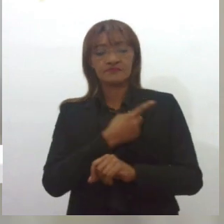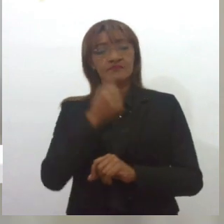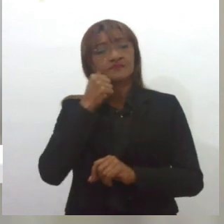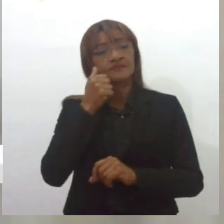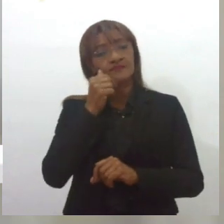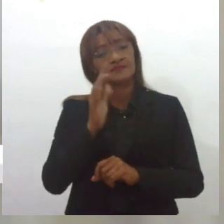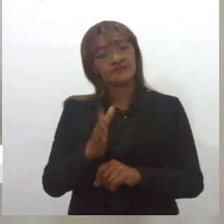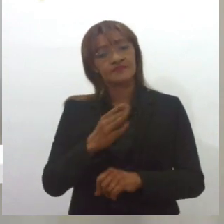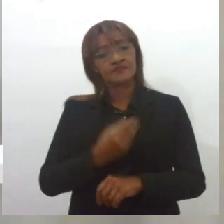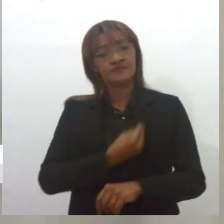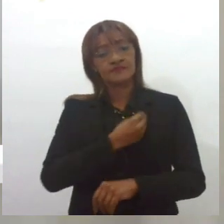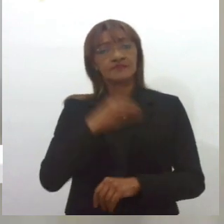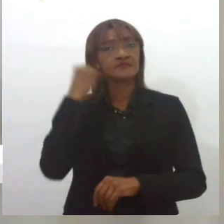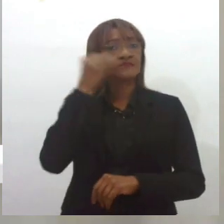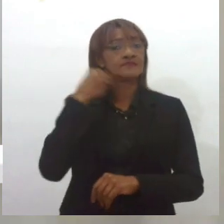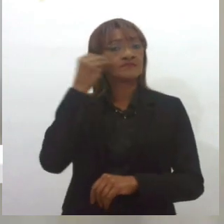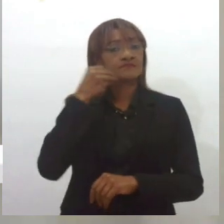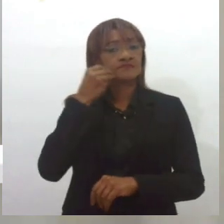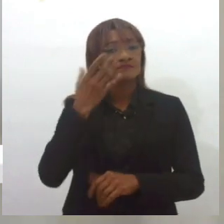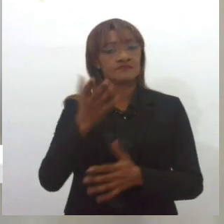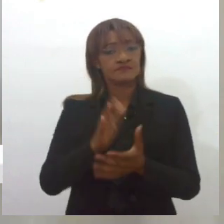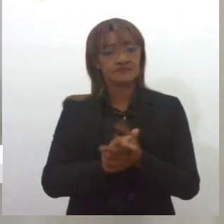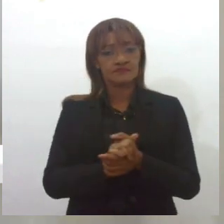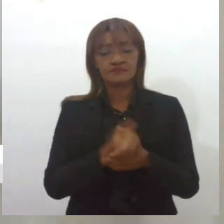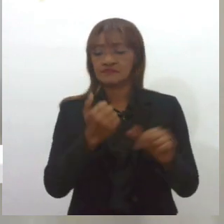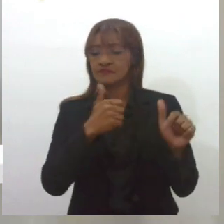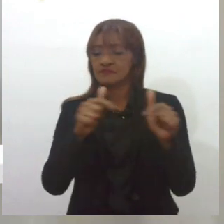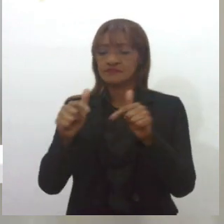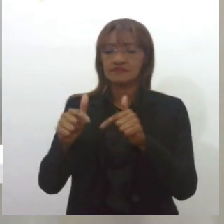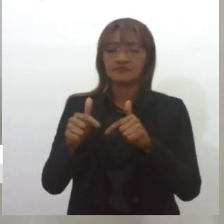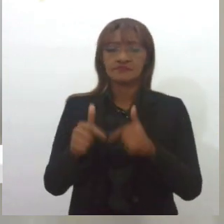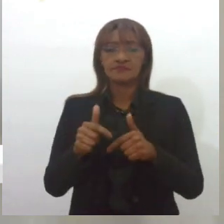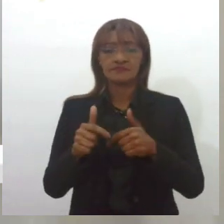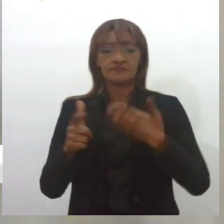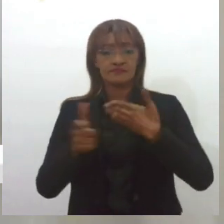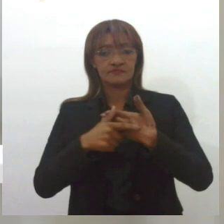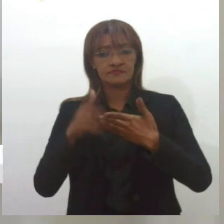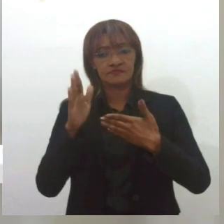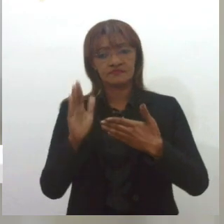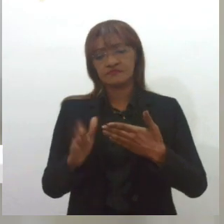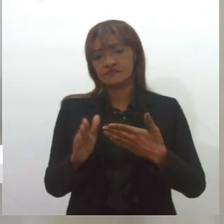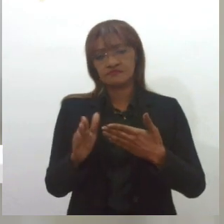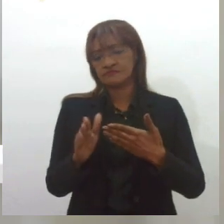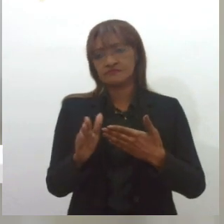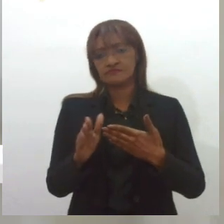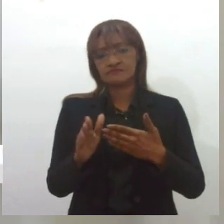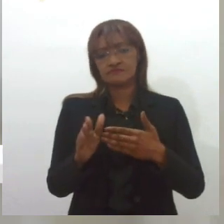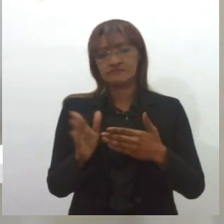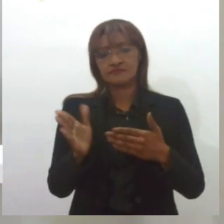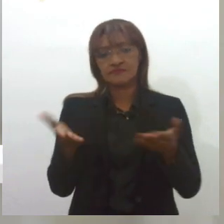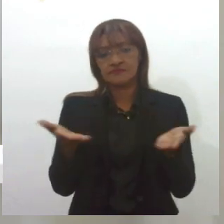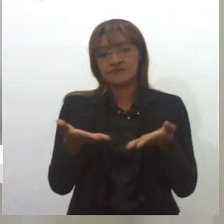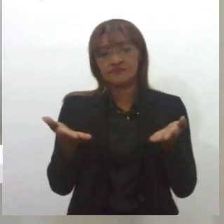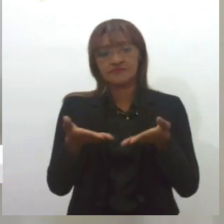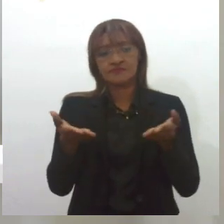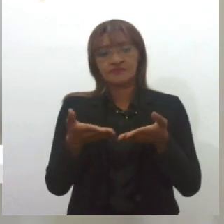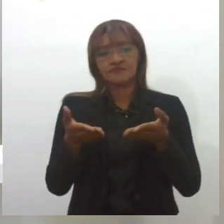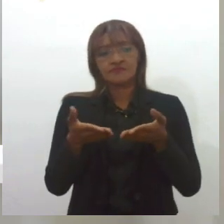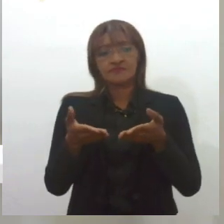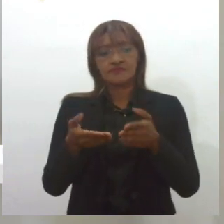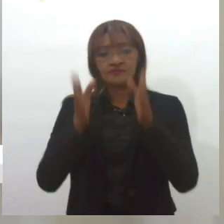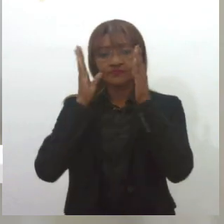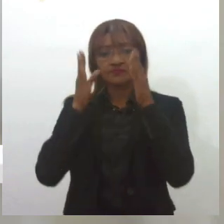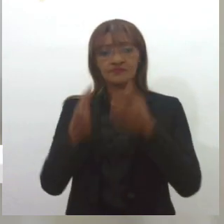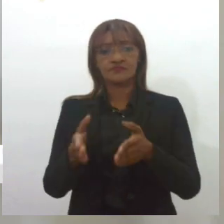nossa vivência, principalmente em situações e cargos e funções que não são assim tão mais específicas para o